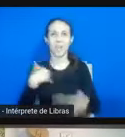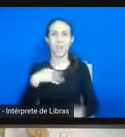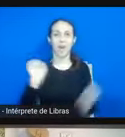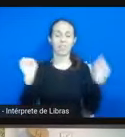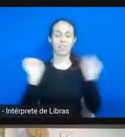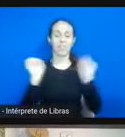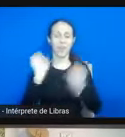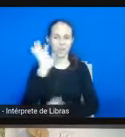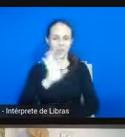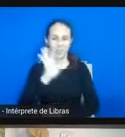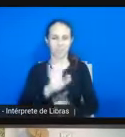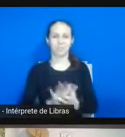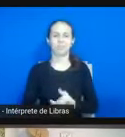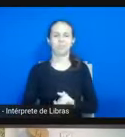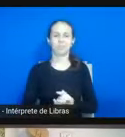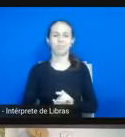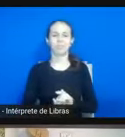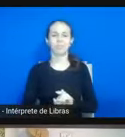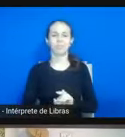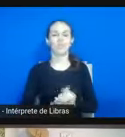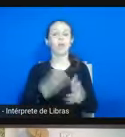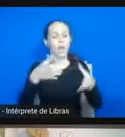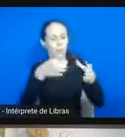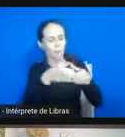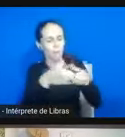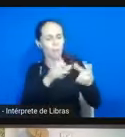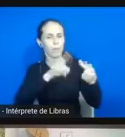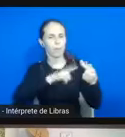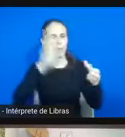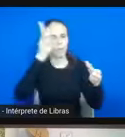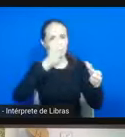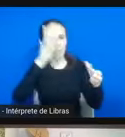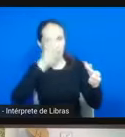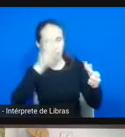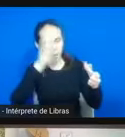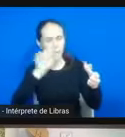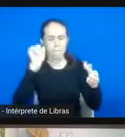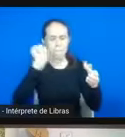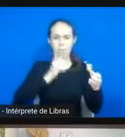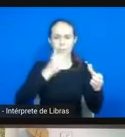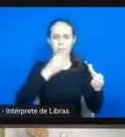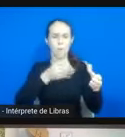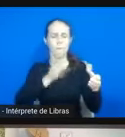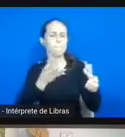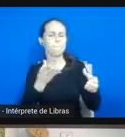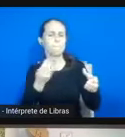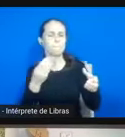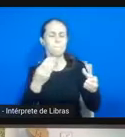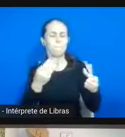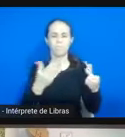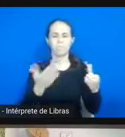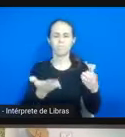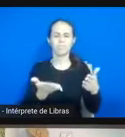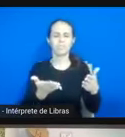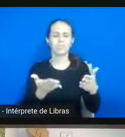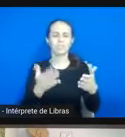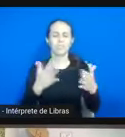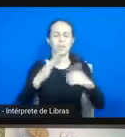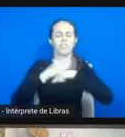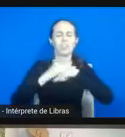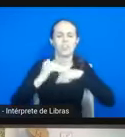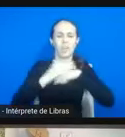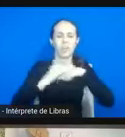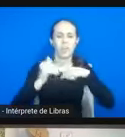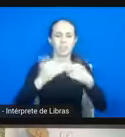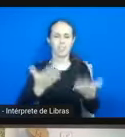É um grupo que tem historiadores e historiadoras muito generosos que fazem a gente retomar a fé numa academia menos, branco